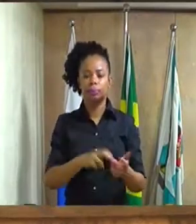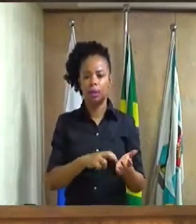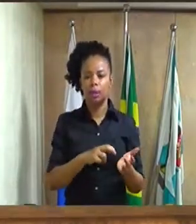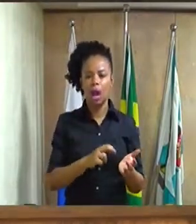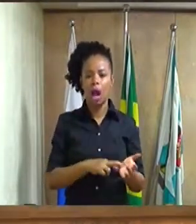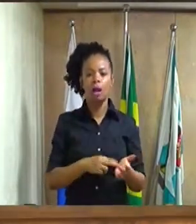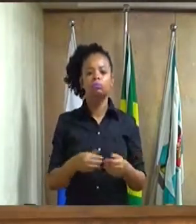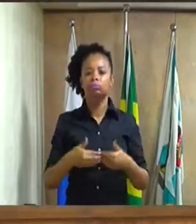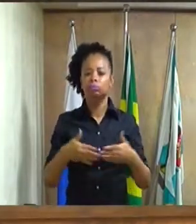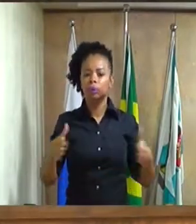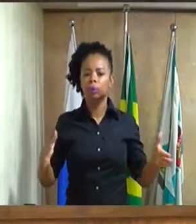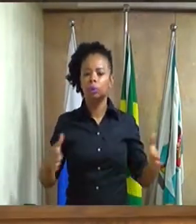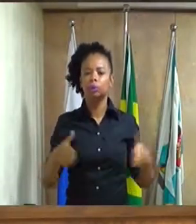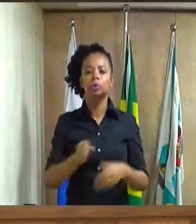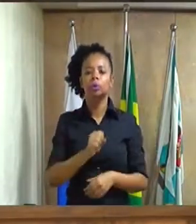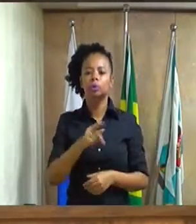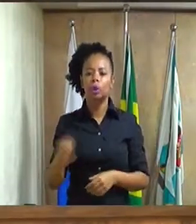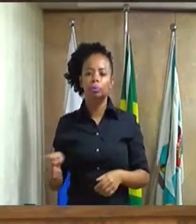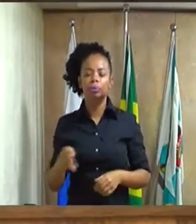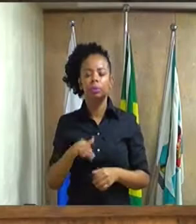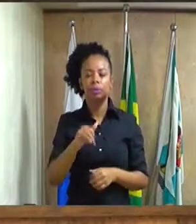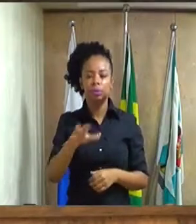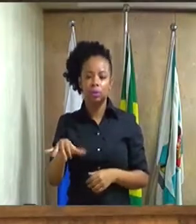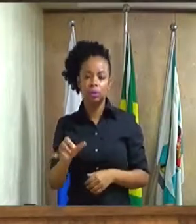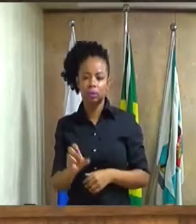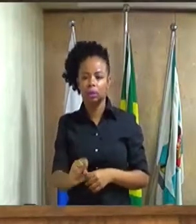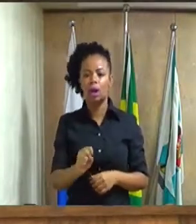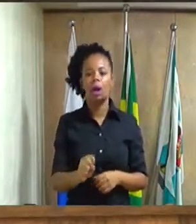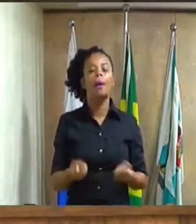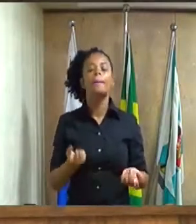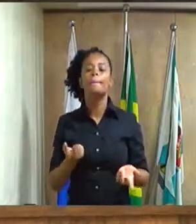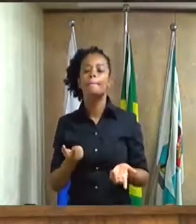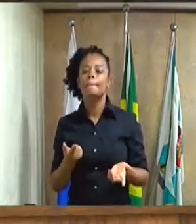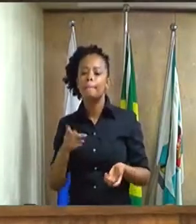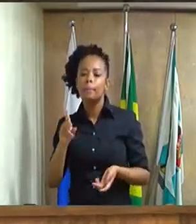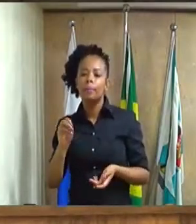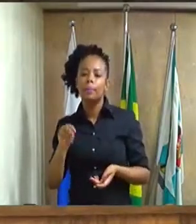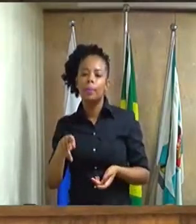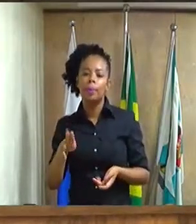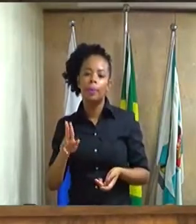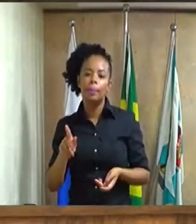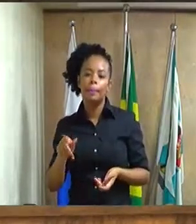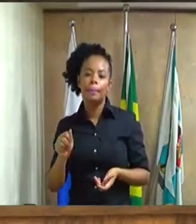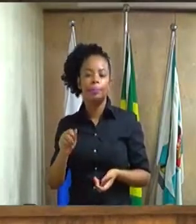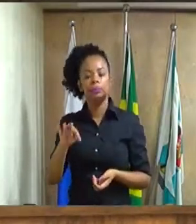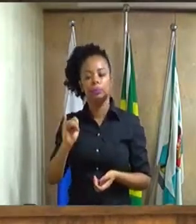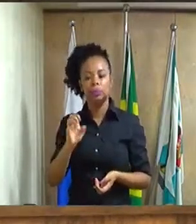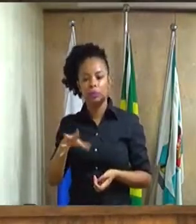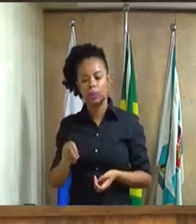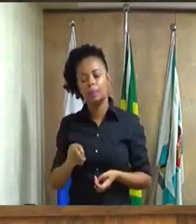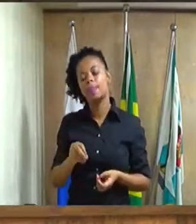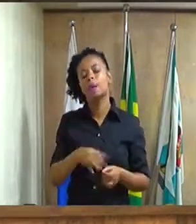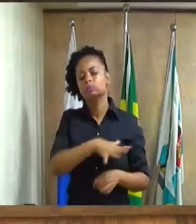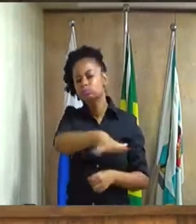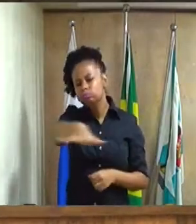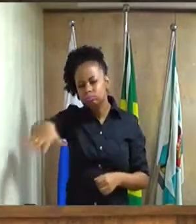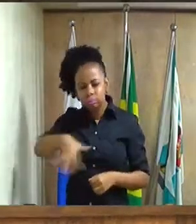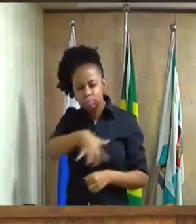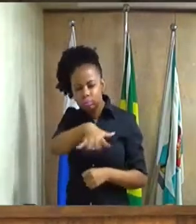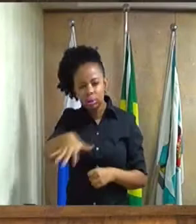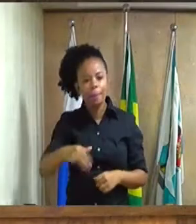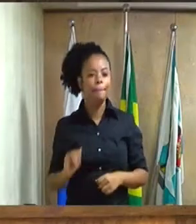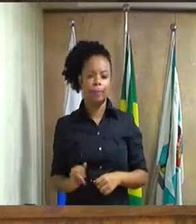inaugurou ali no shopping, no Caxia Shop, o poupa-tempo, e agregando ali naqueles espaços vários